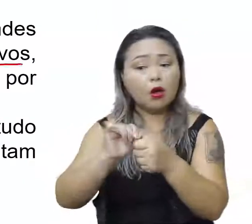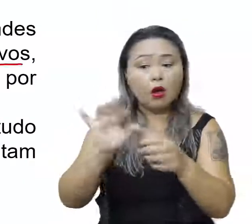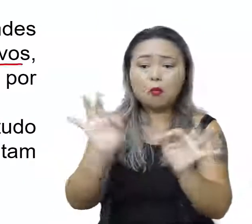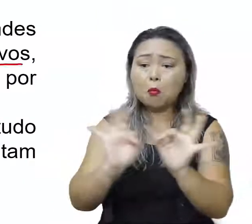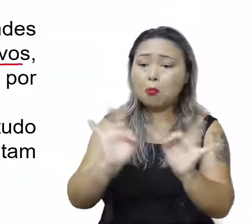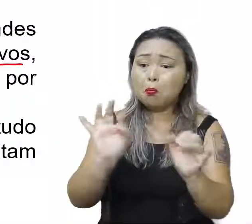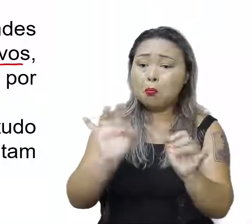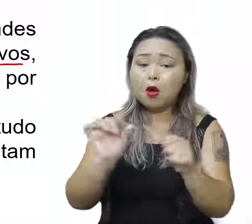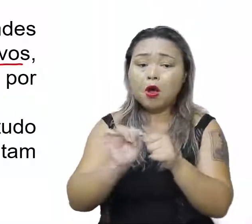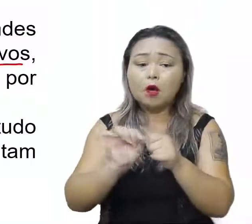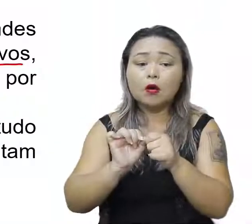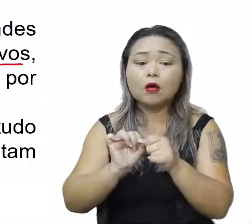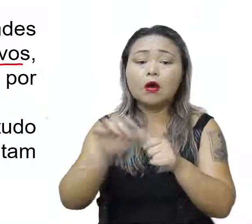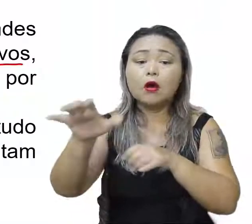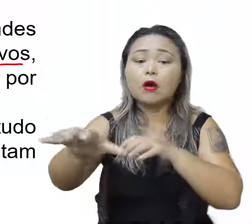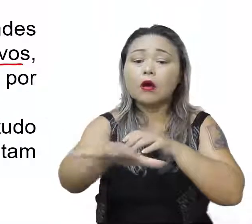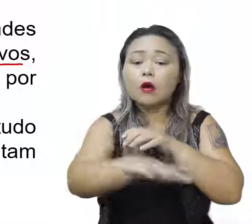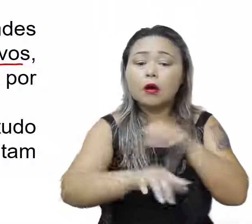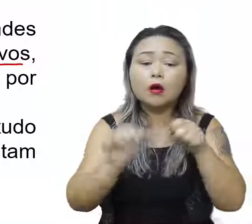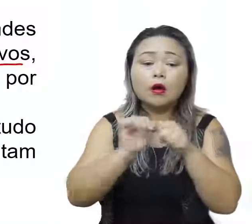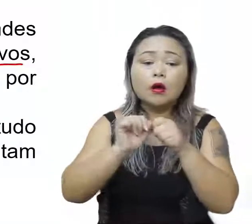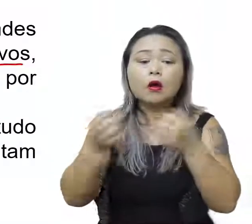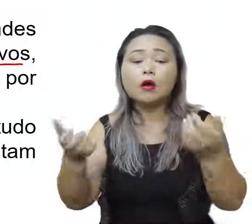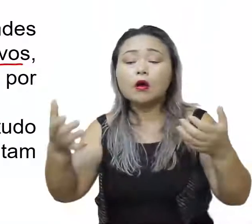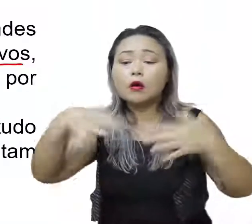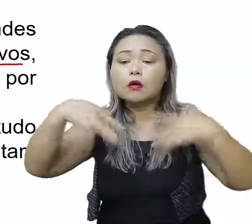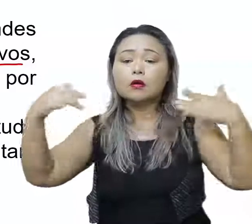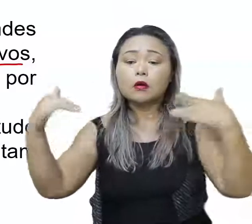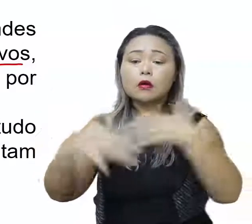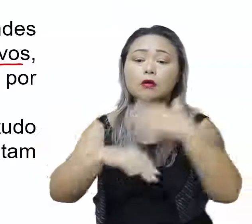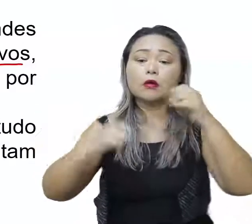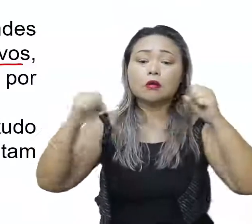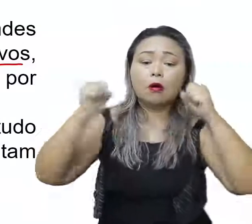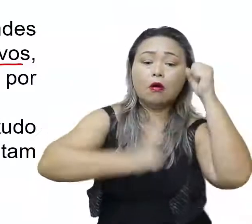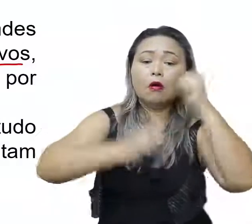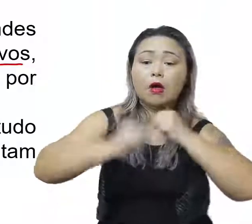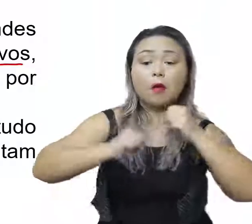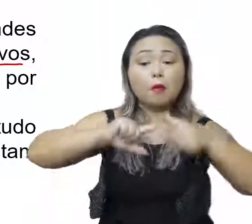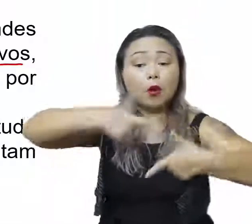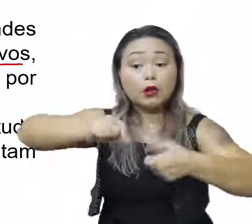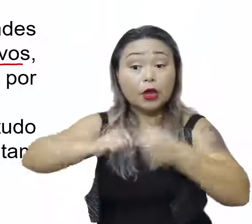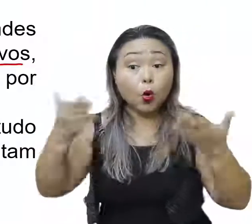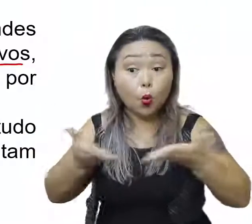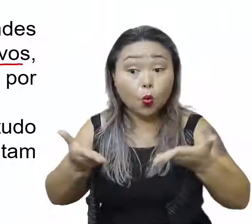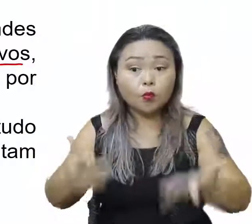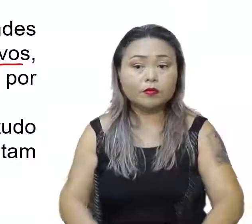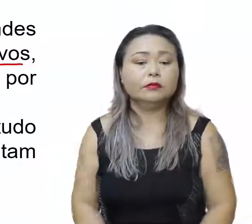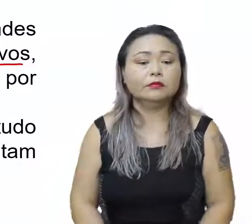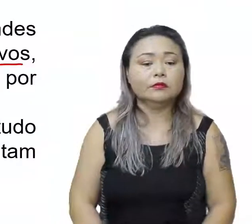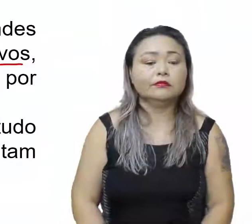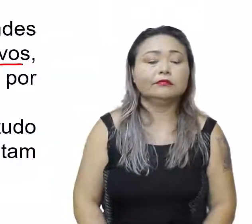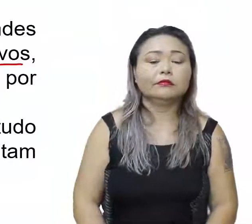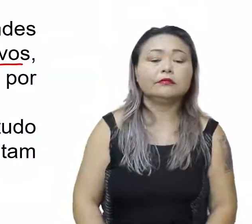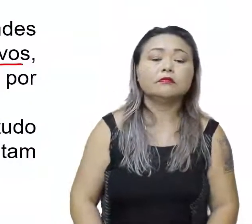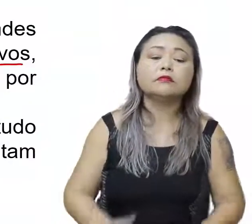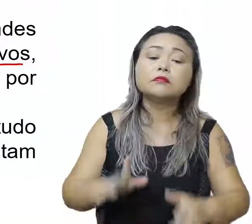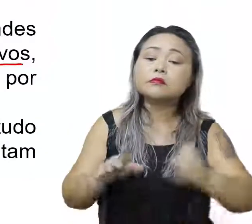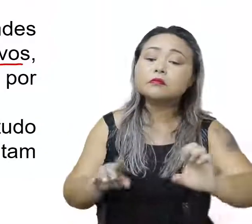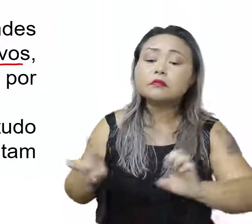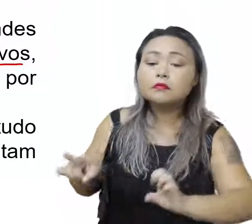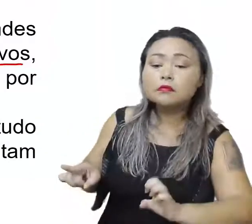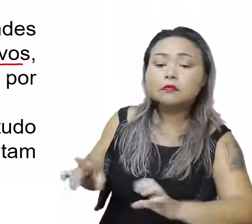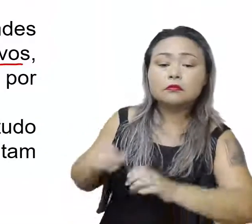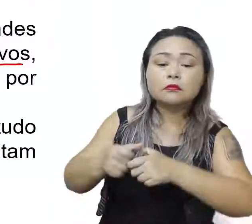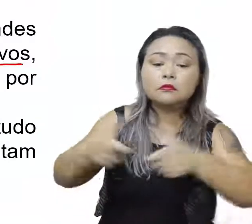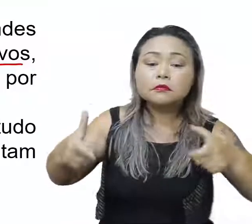improdutivos cujas áreas passaram a ser ocupadas por centros industriais modernos. E a letra E,